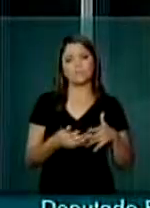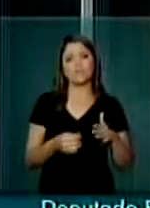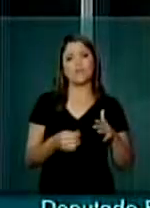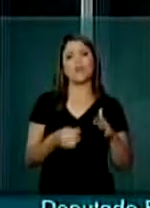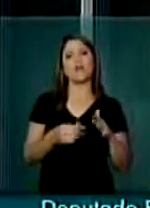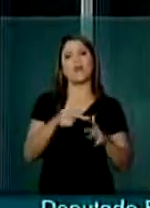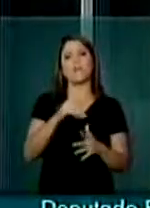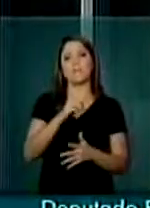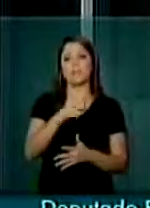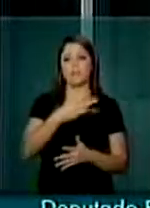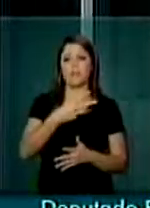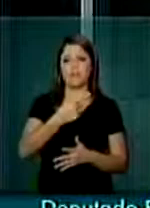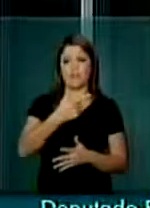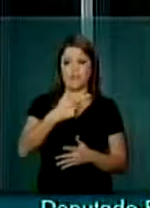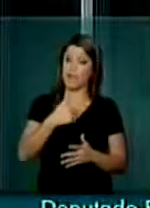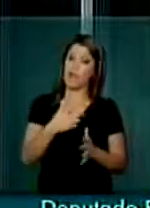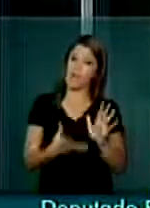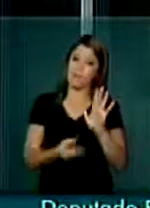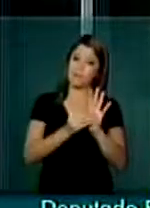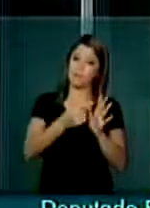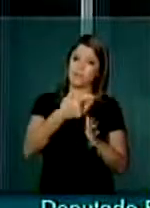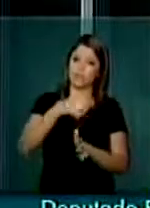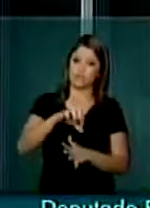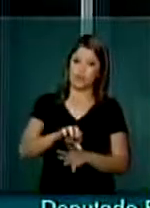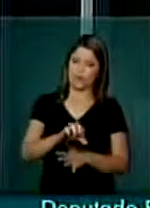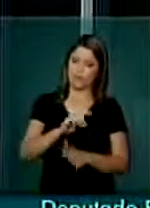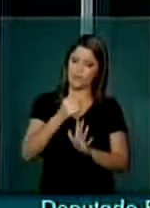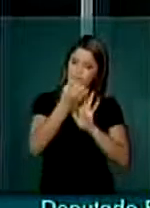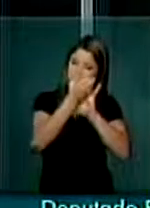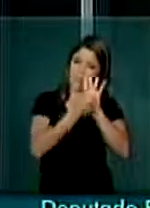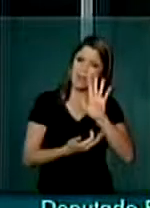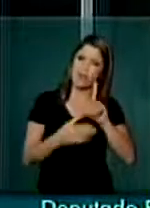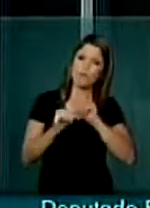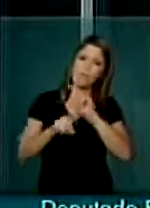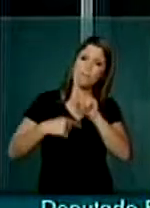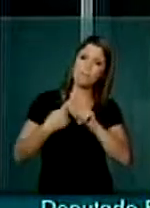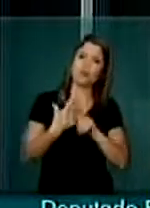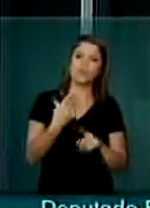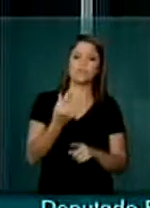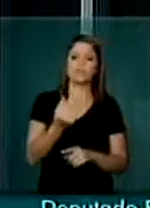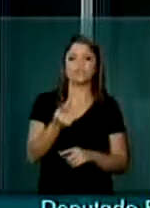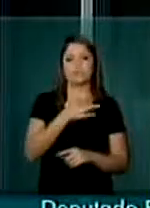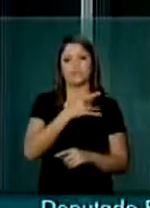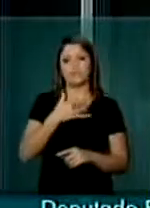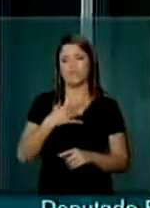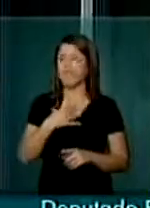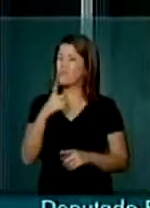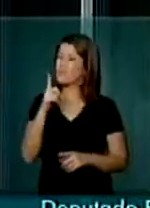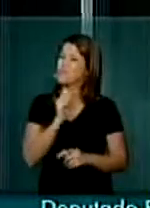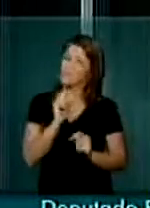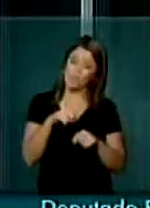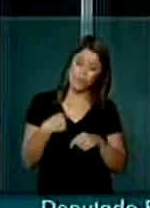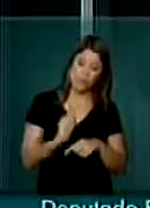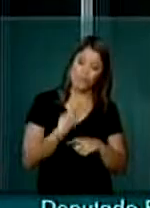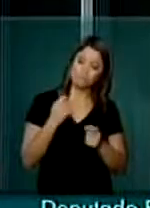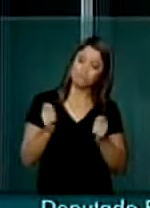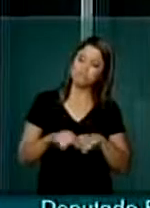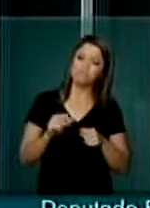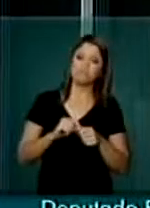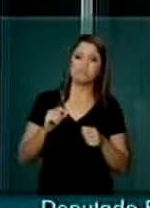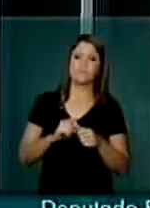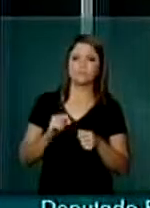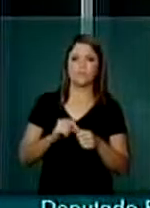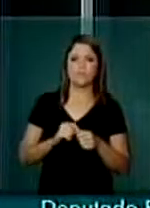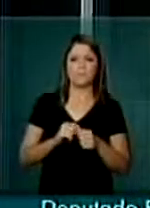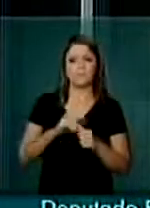PEC 29, da Emenda 29, que é mais recursos para a saúde. É o mínimo que nós podemos dar para